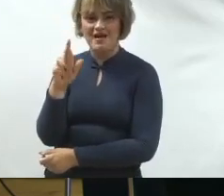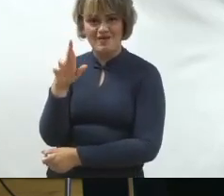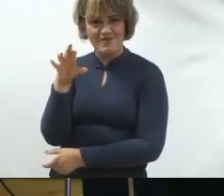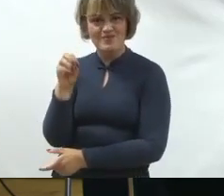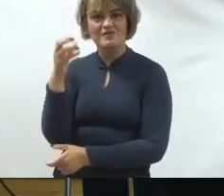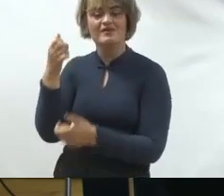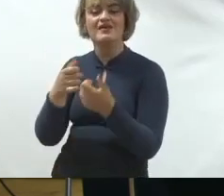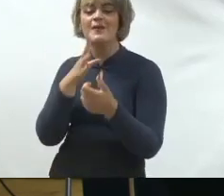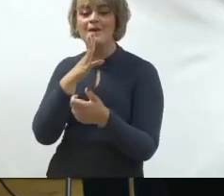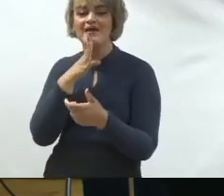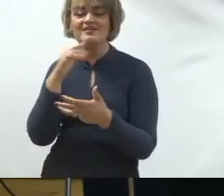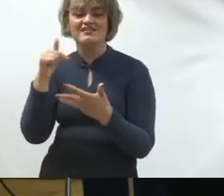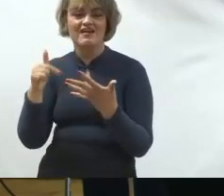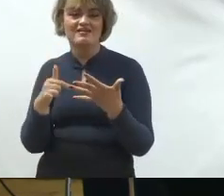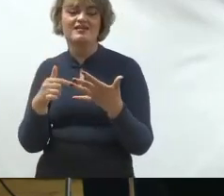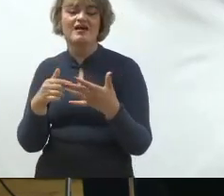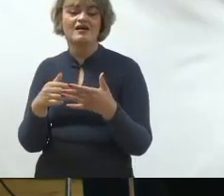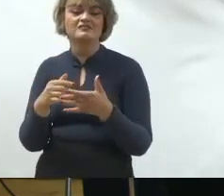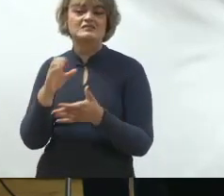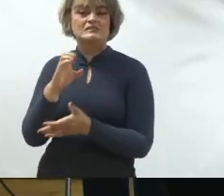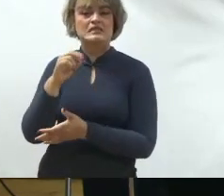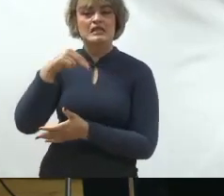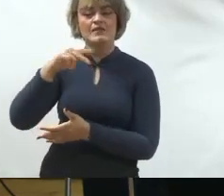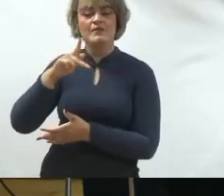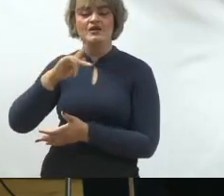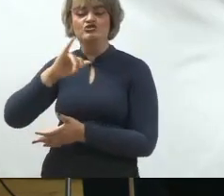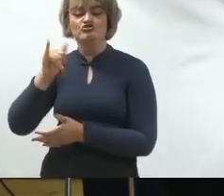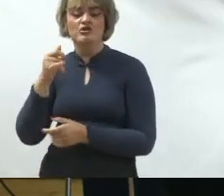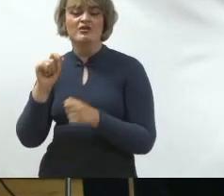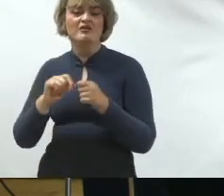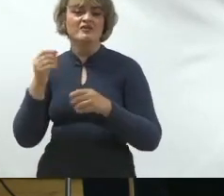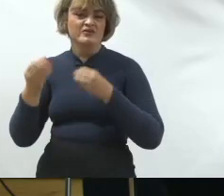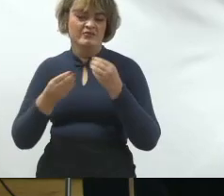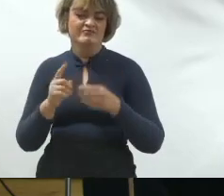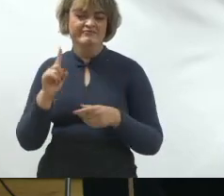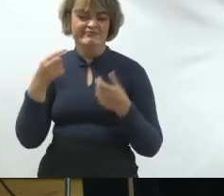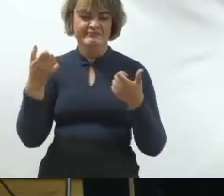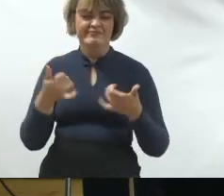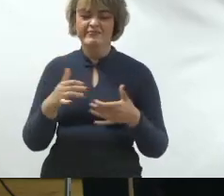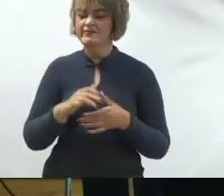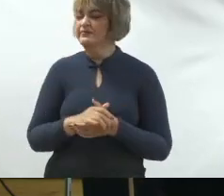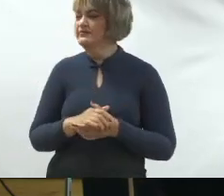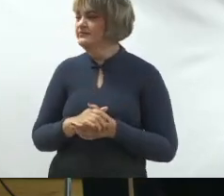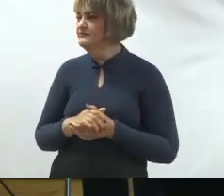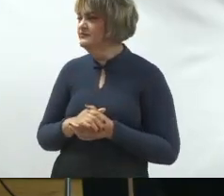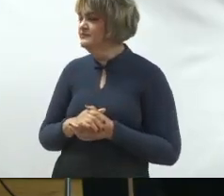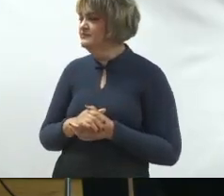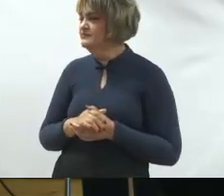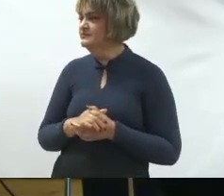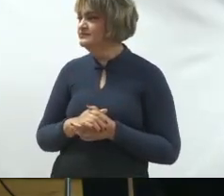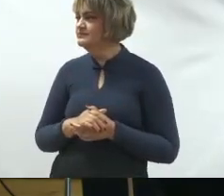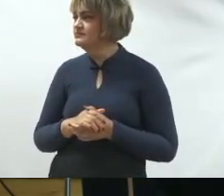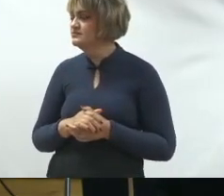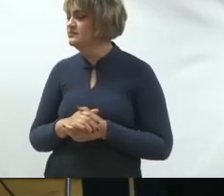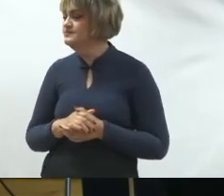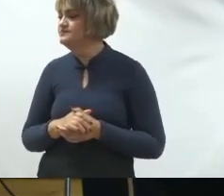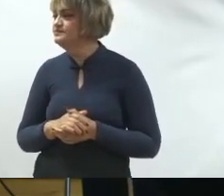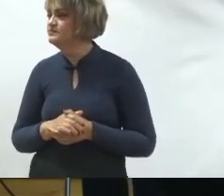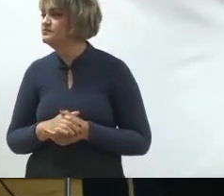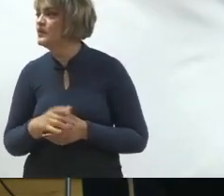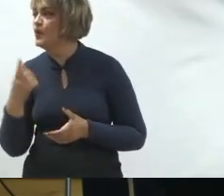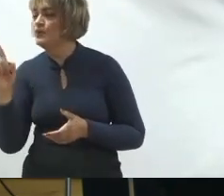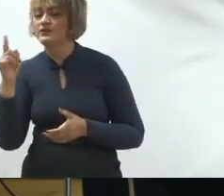falando um pouco mais sobre abertura de conta sobre prestação de contas também deixa eu ver aqui a pergunta professor Alexandre da